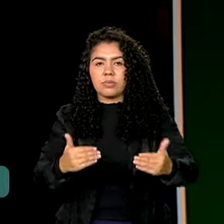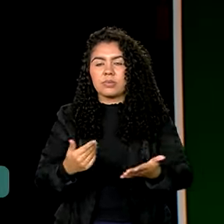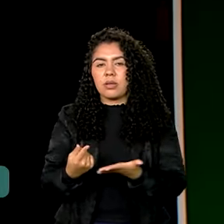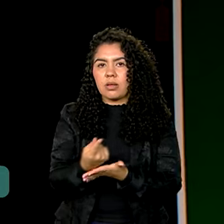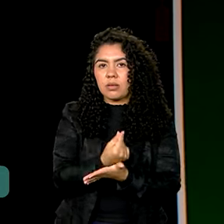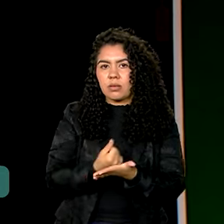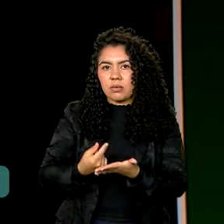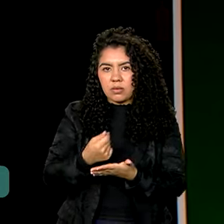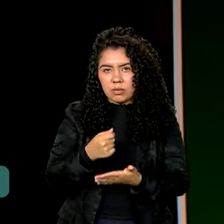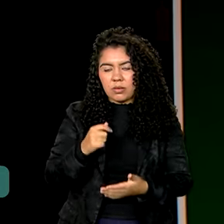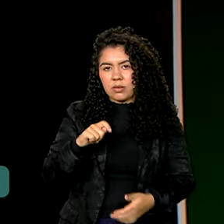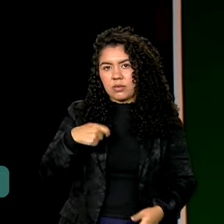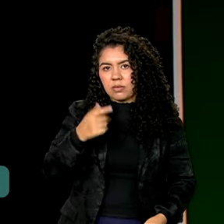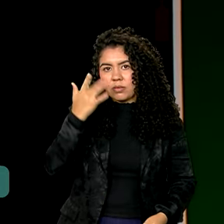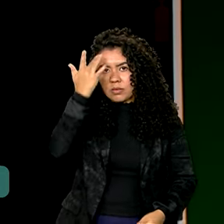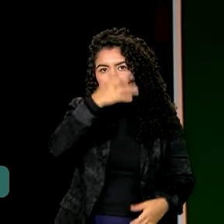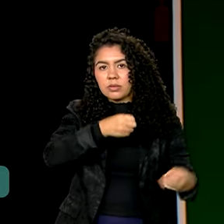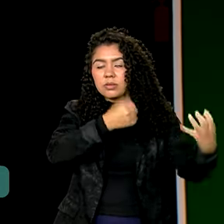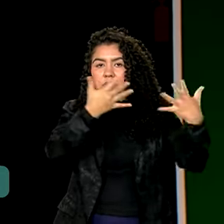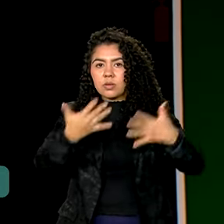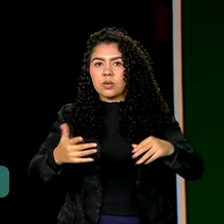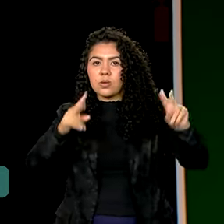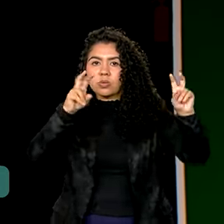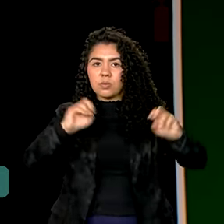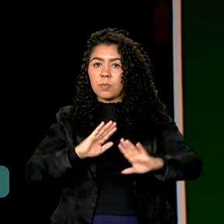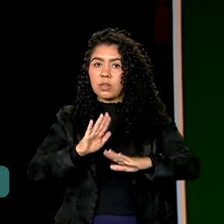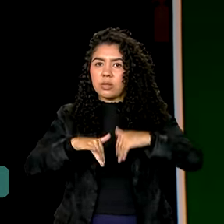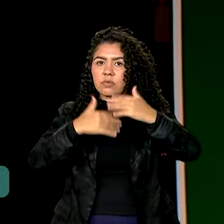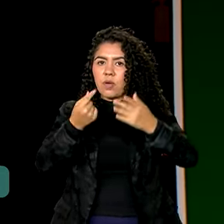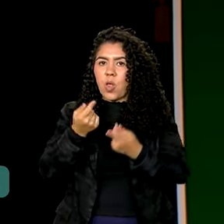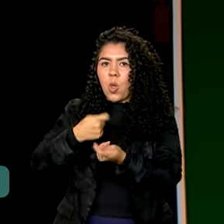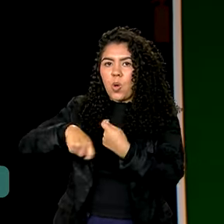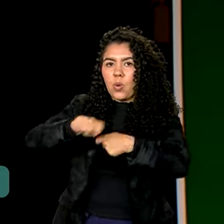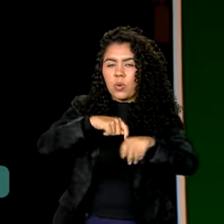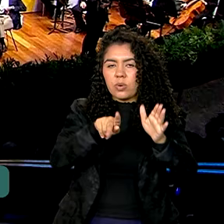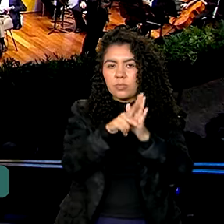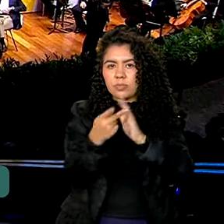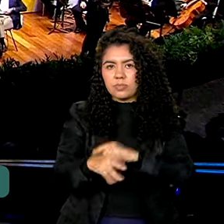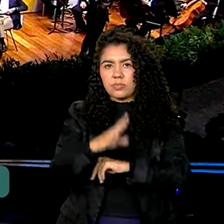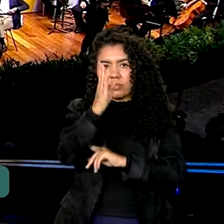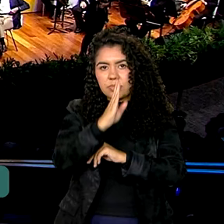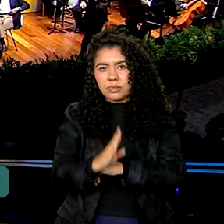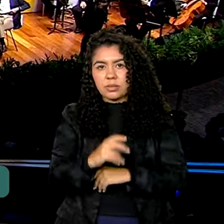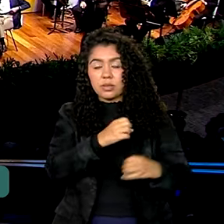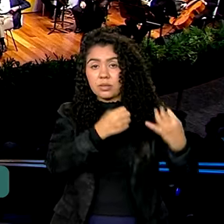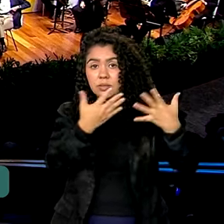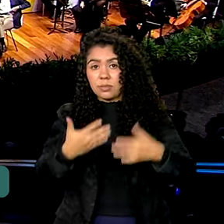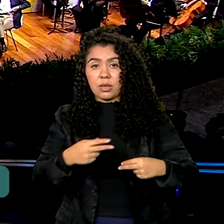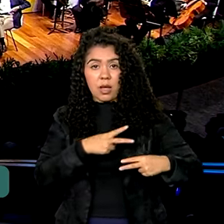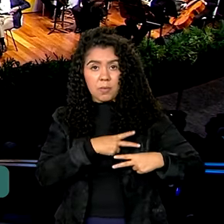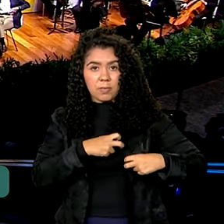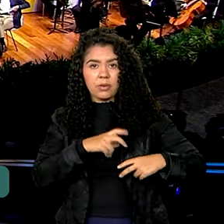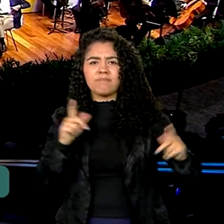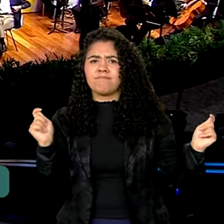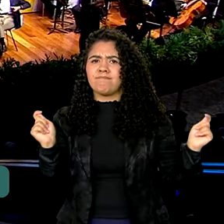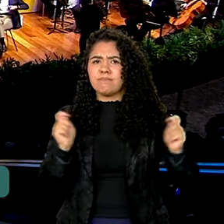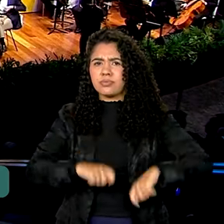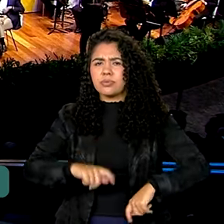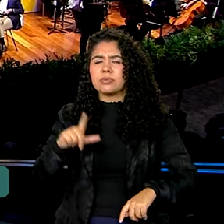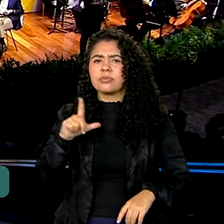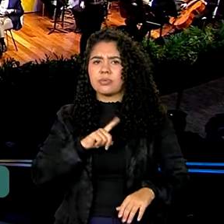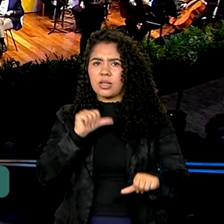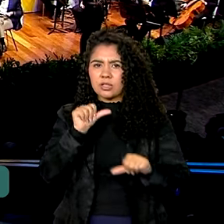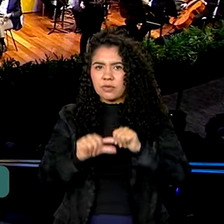desenvolvimento econômico do país. Segundo Fernando Haddad, a Petrobras tem o potencial de transformar os